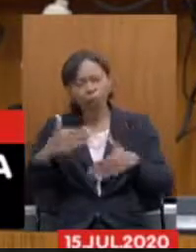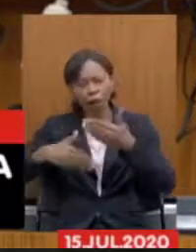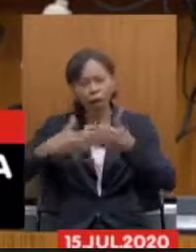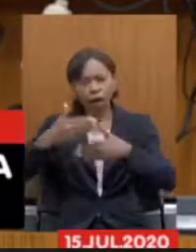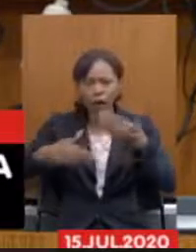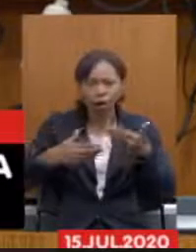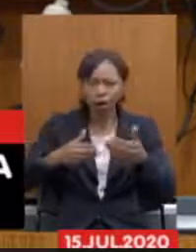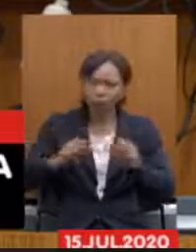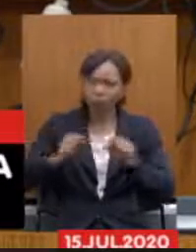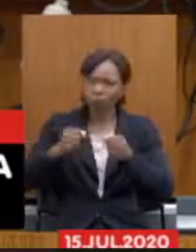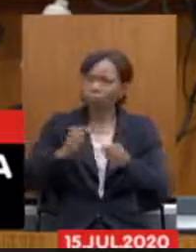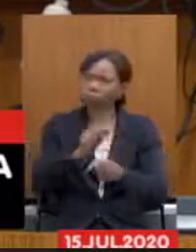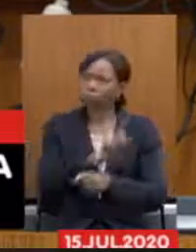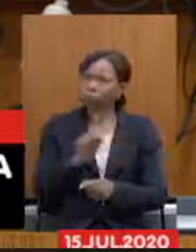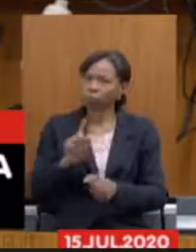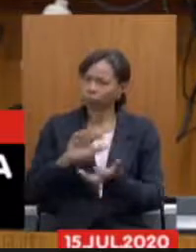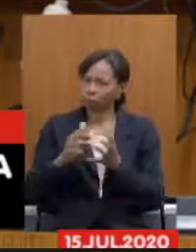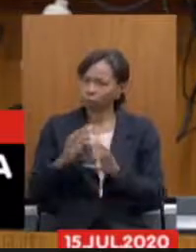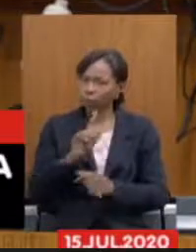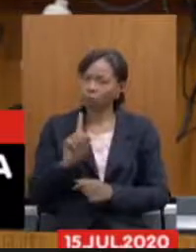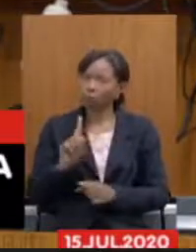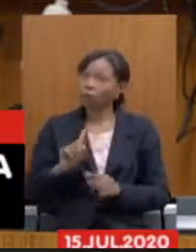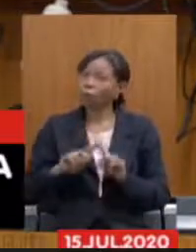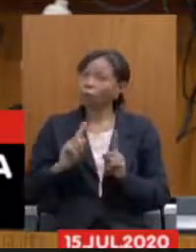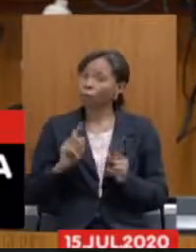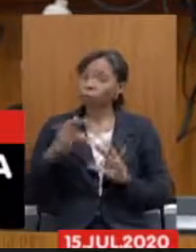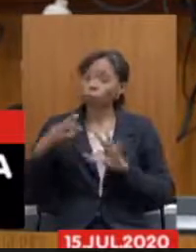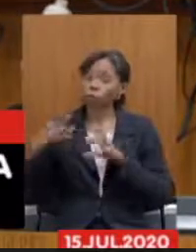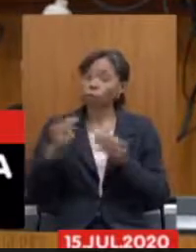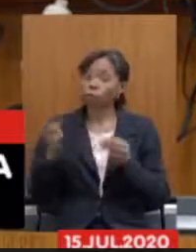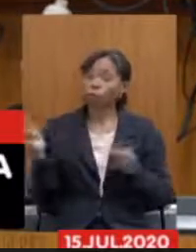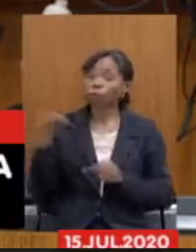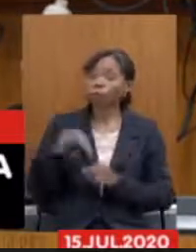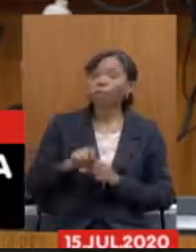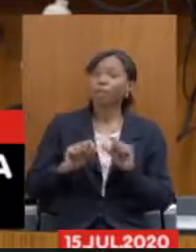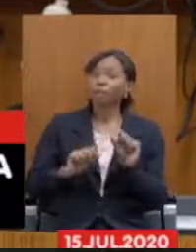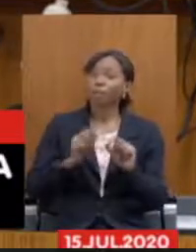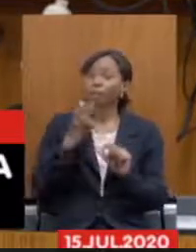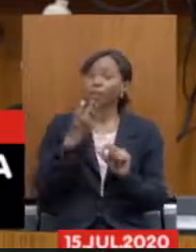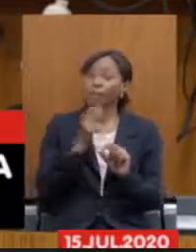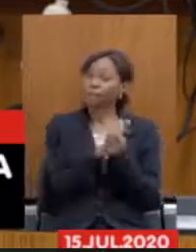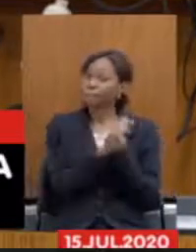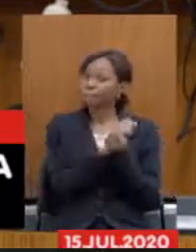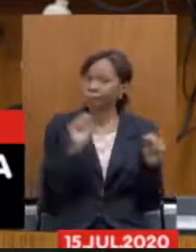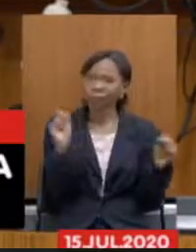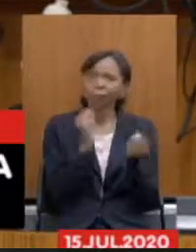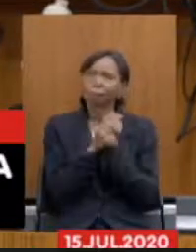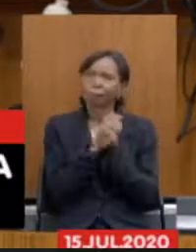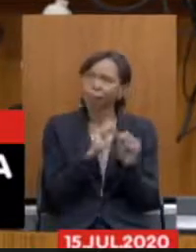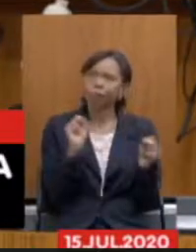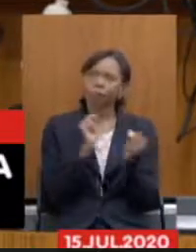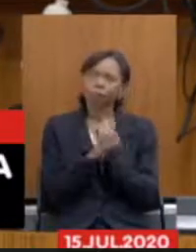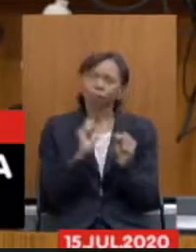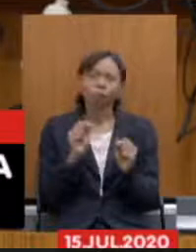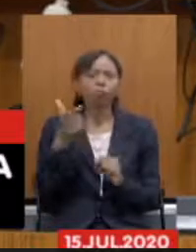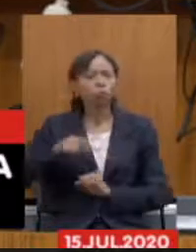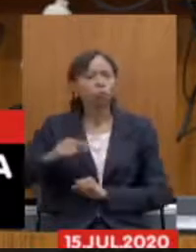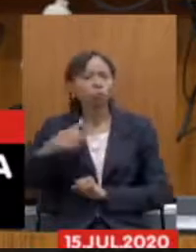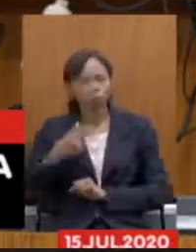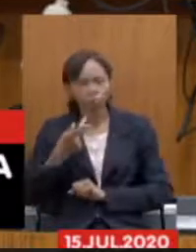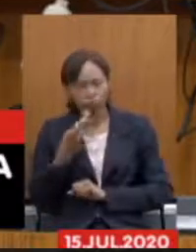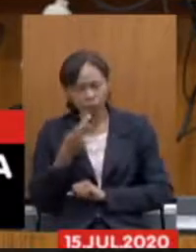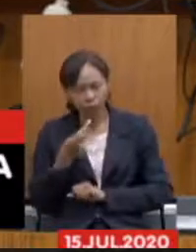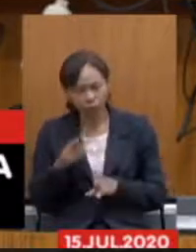reforma todos vieram dizendo da impossibilidade e eu quero de novo também reforçar para